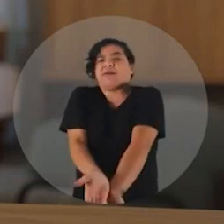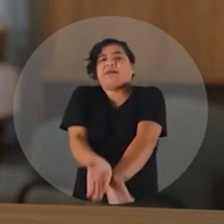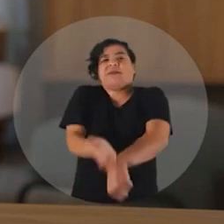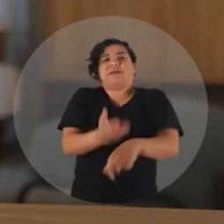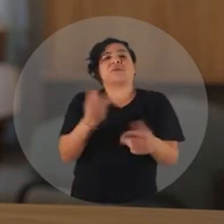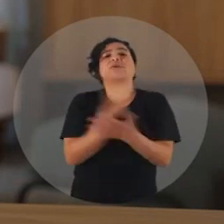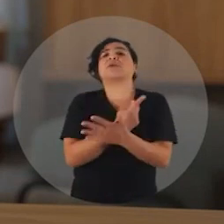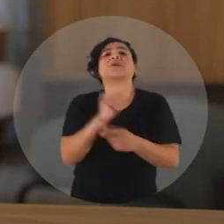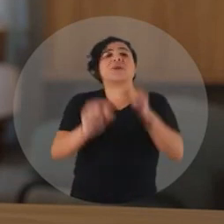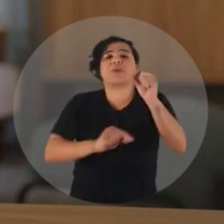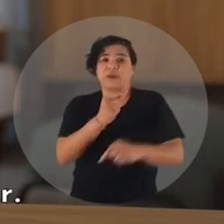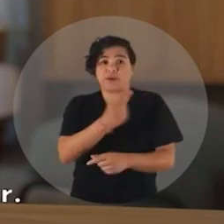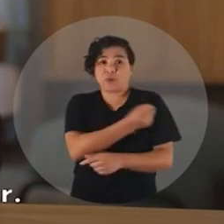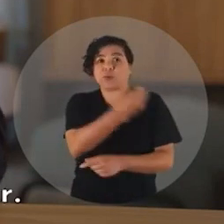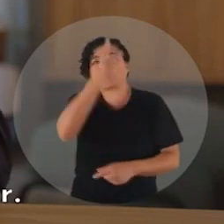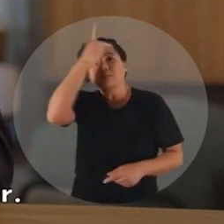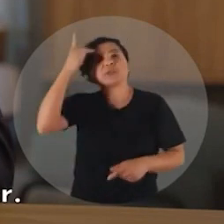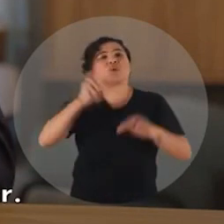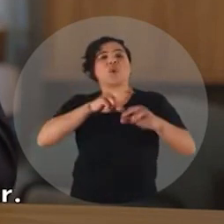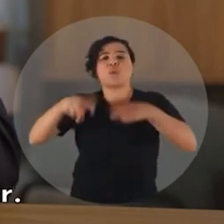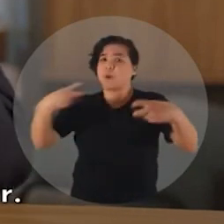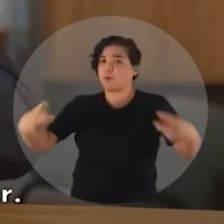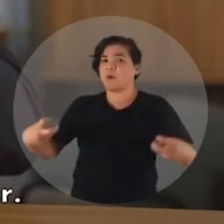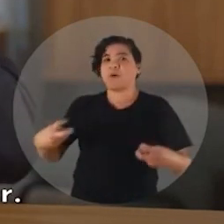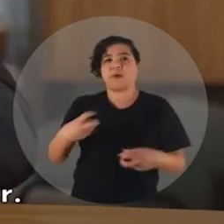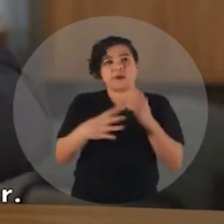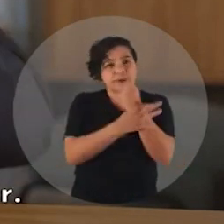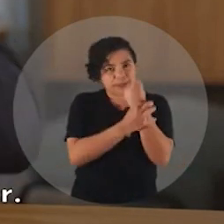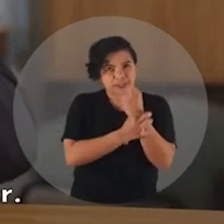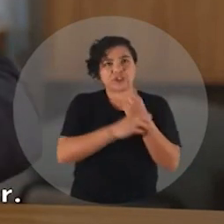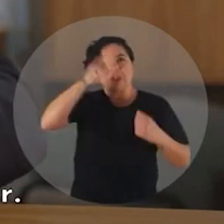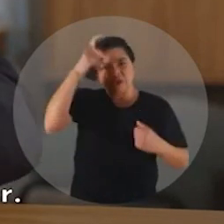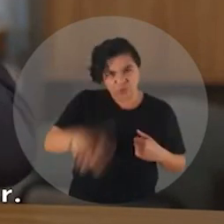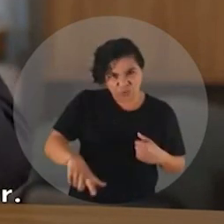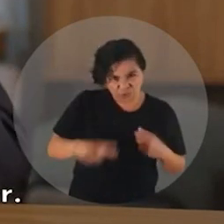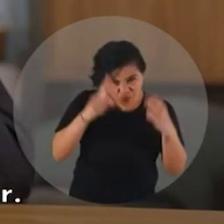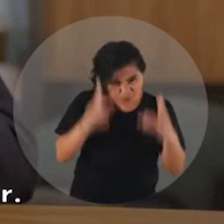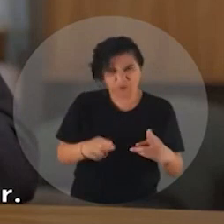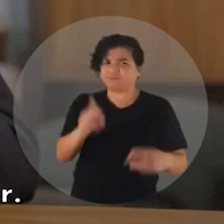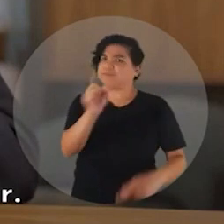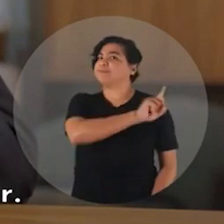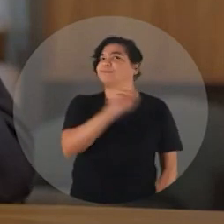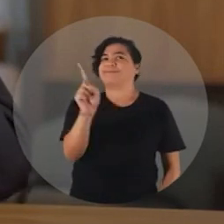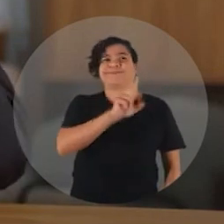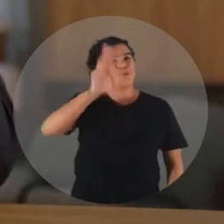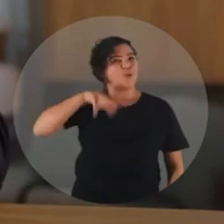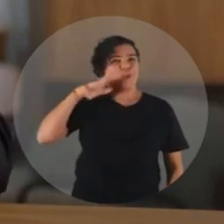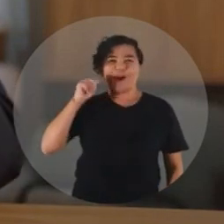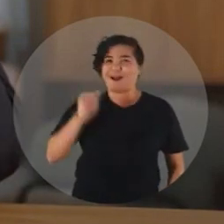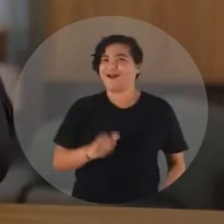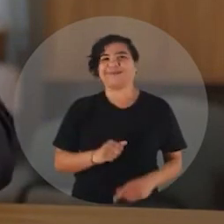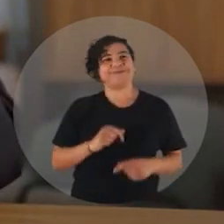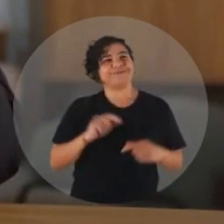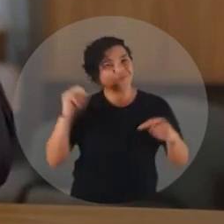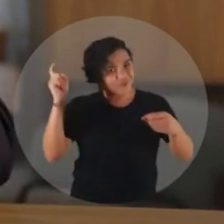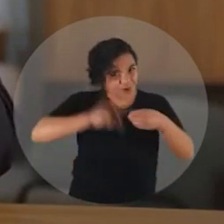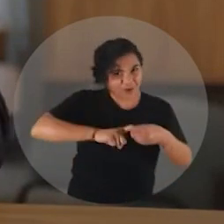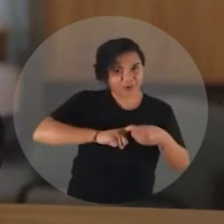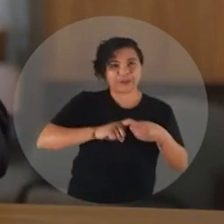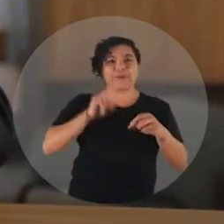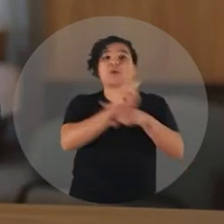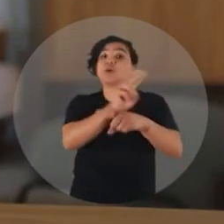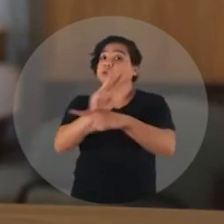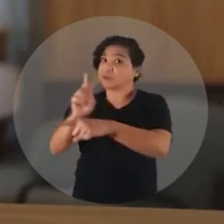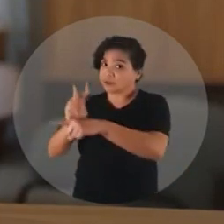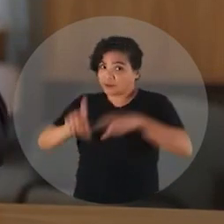vidas fossem salvas. Garanto a vocês, isso nunca mais vai acontecer. Vamos voltar a cuidar da saúde